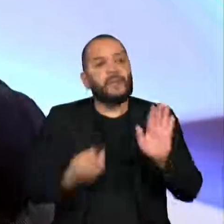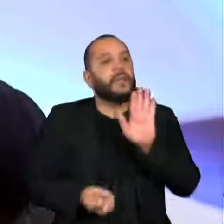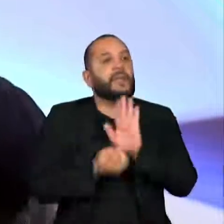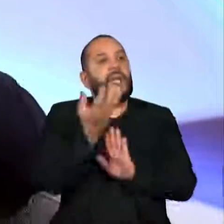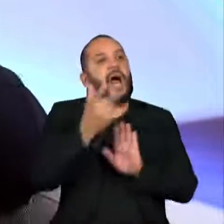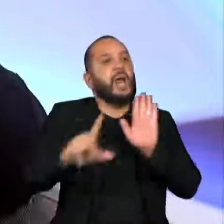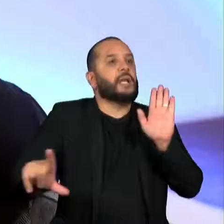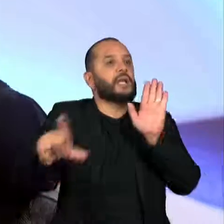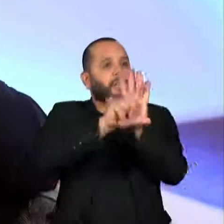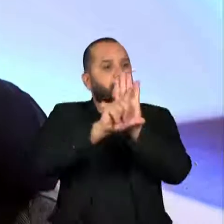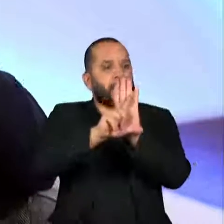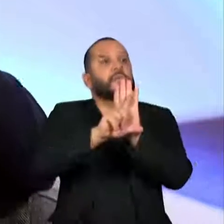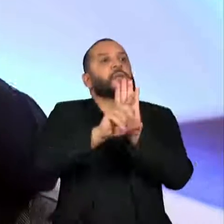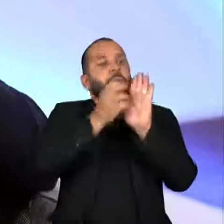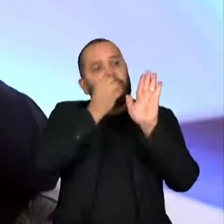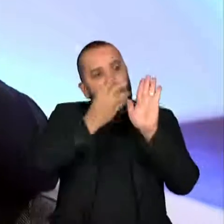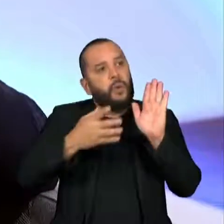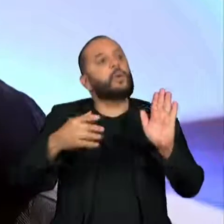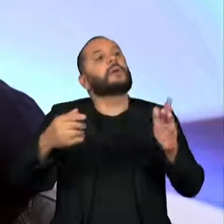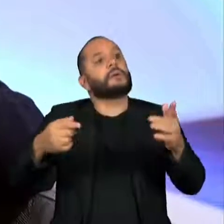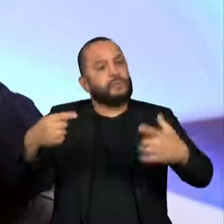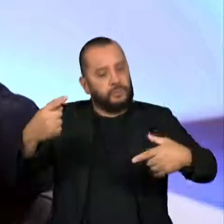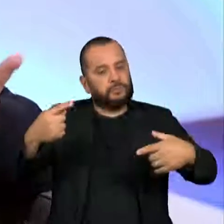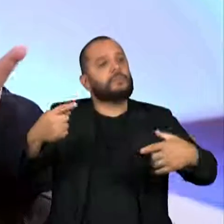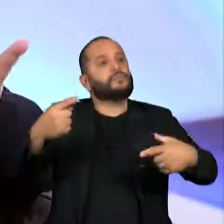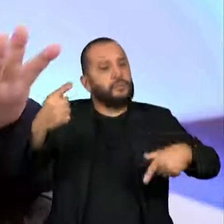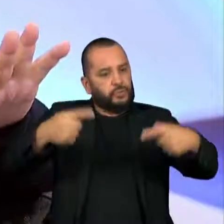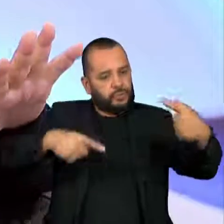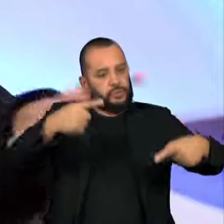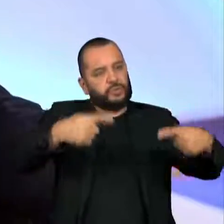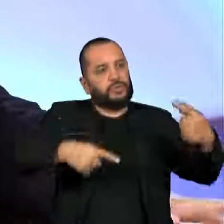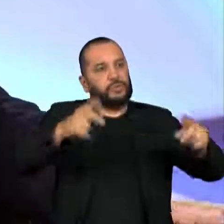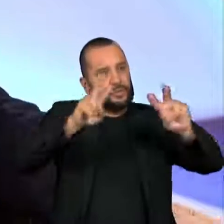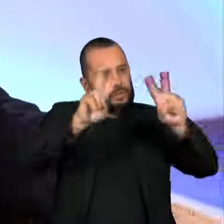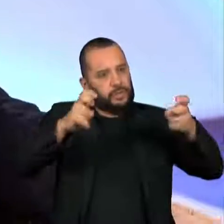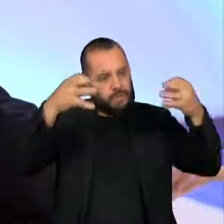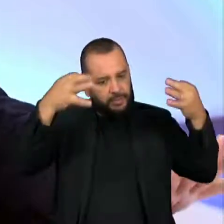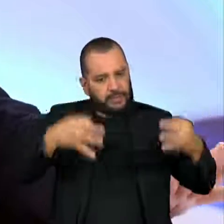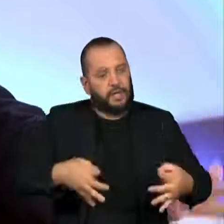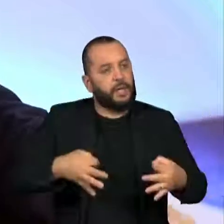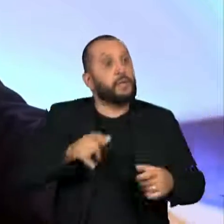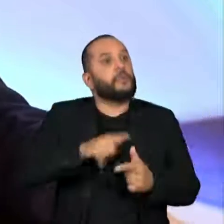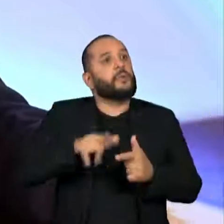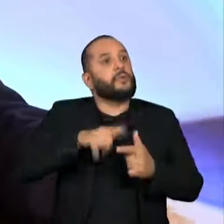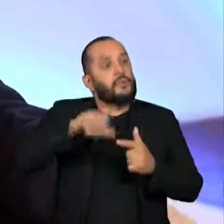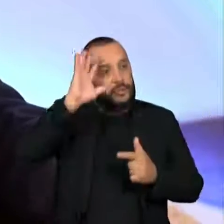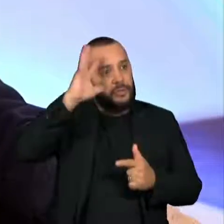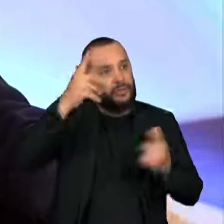madura, discutida com ele sobre esse tema, a gente resolveria uma parte do problema, entende?